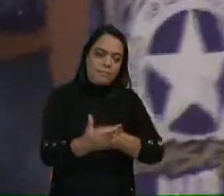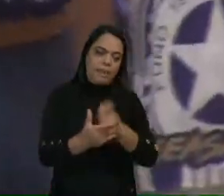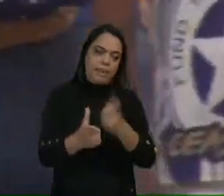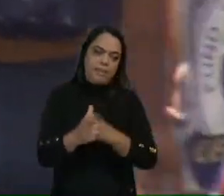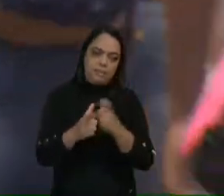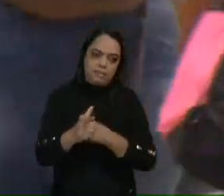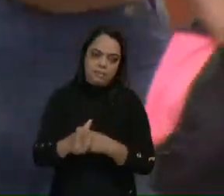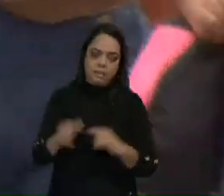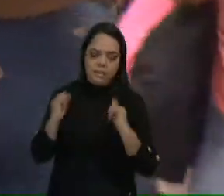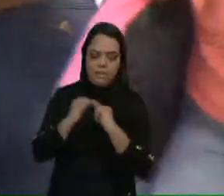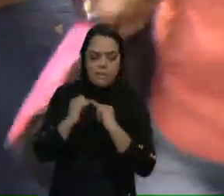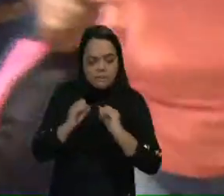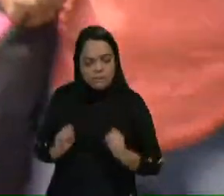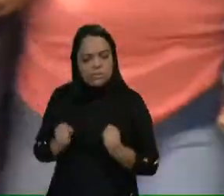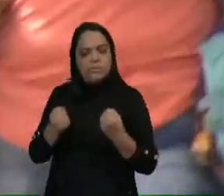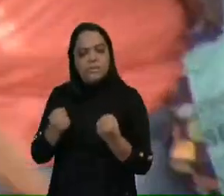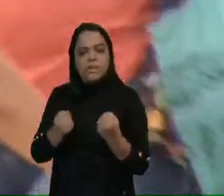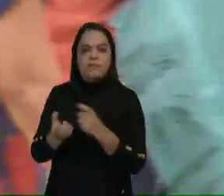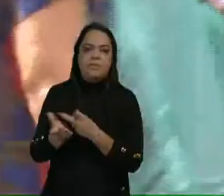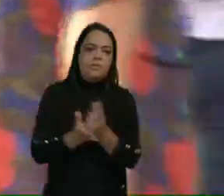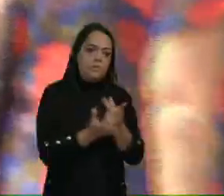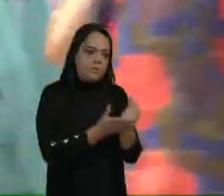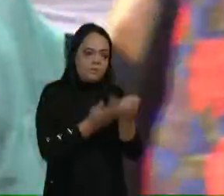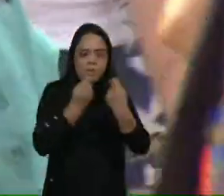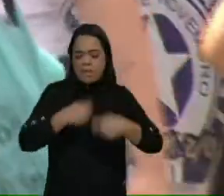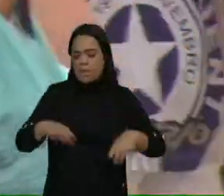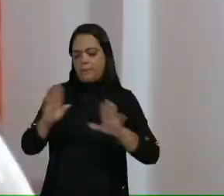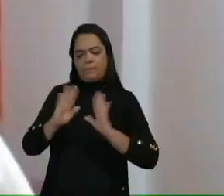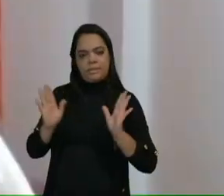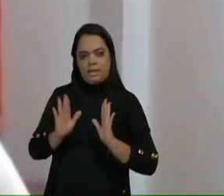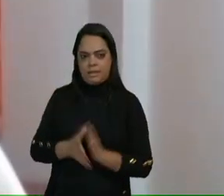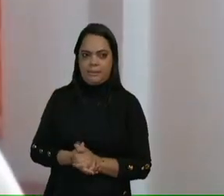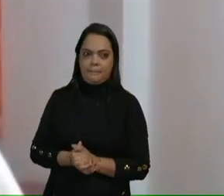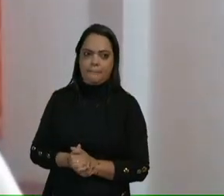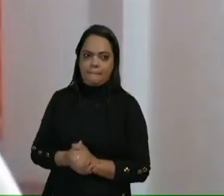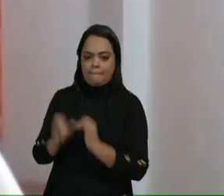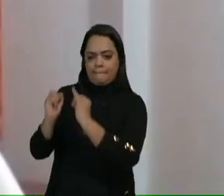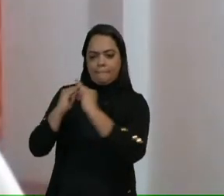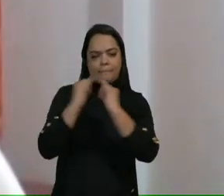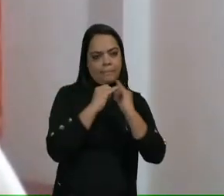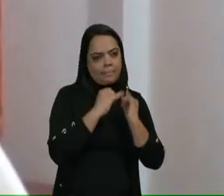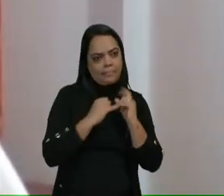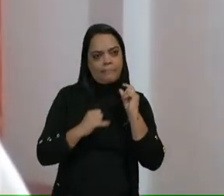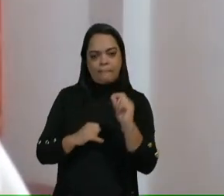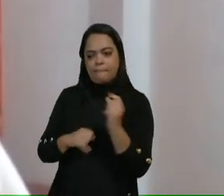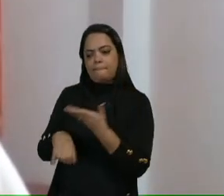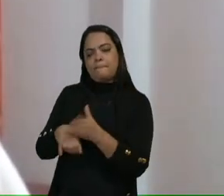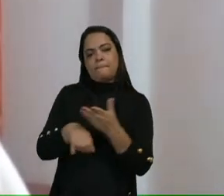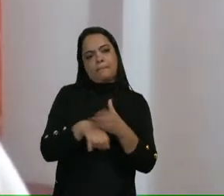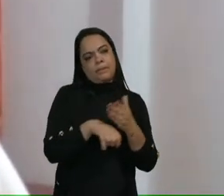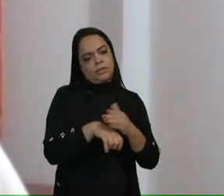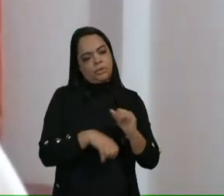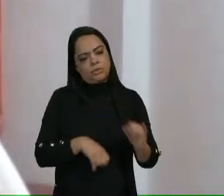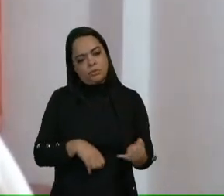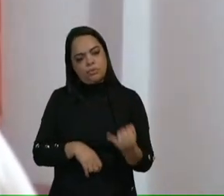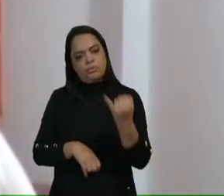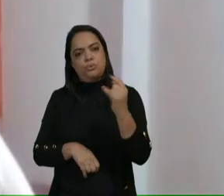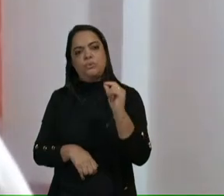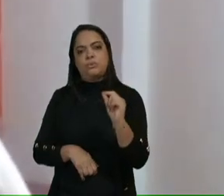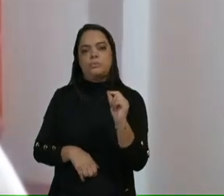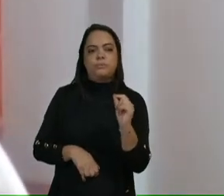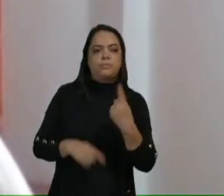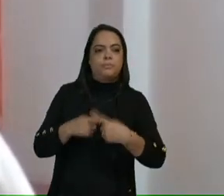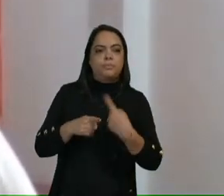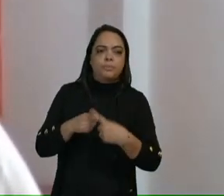Para o Instituto de Defesa do Consumidor, não precisaria ser assim. Mas as instituições praticam essa taxa de juros justamente